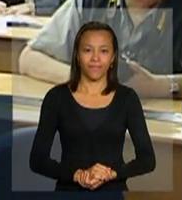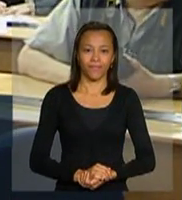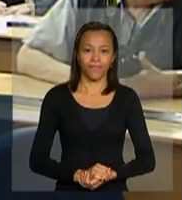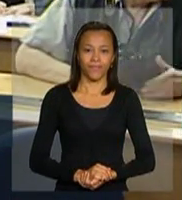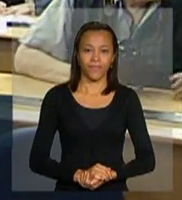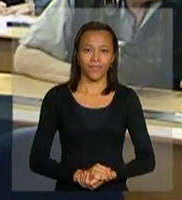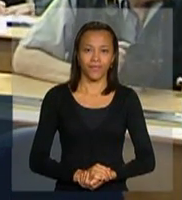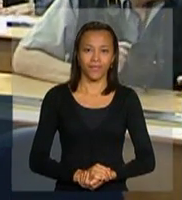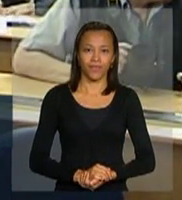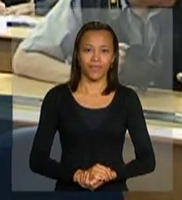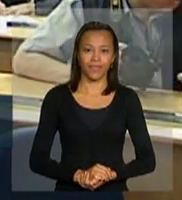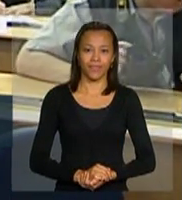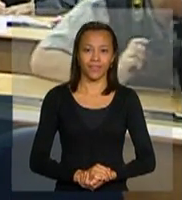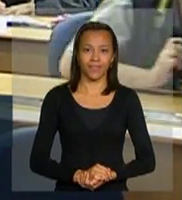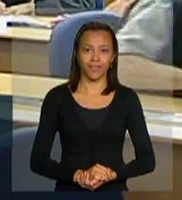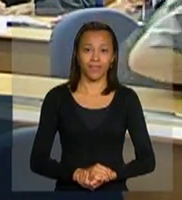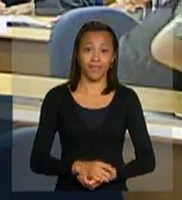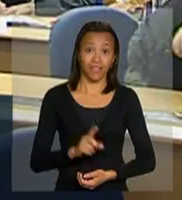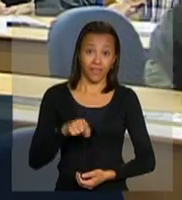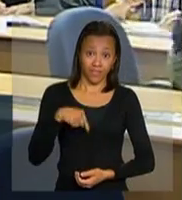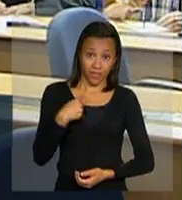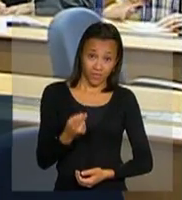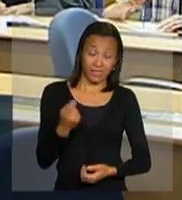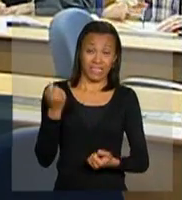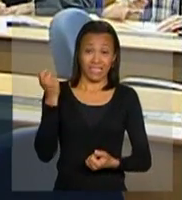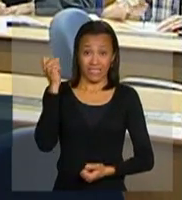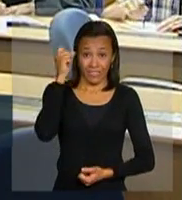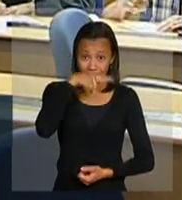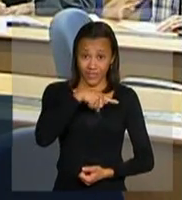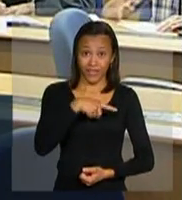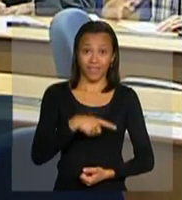Faça o seguinte, inveja é um negócio complicado.